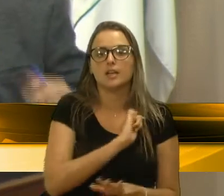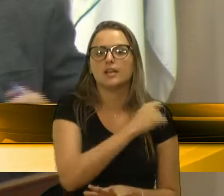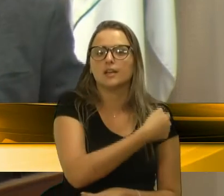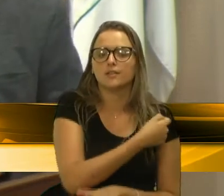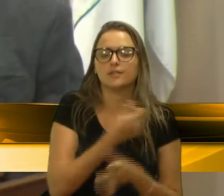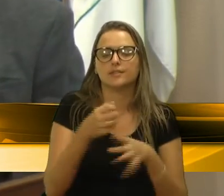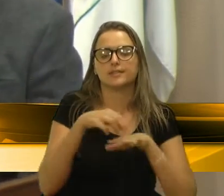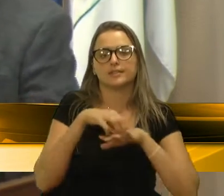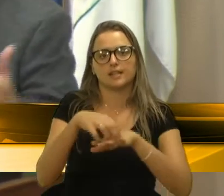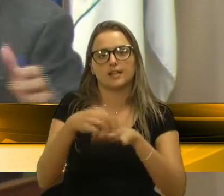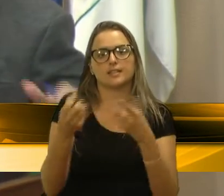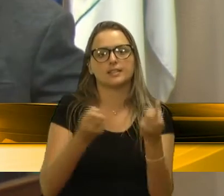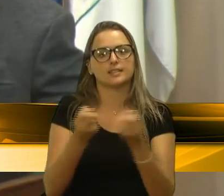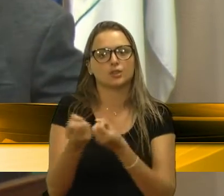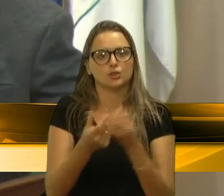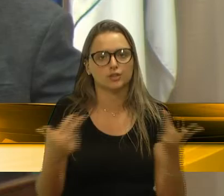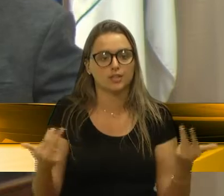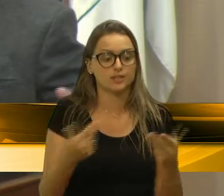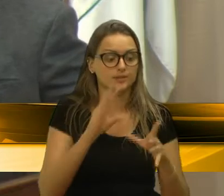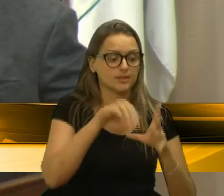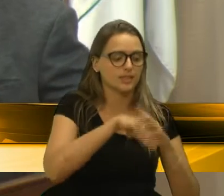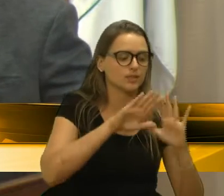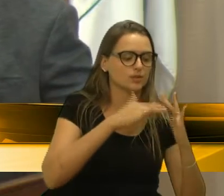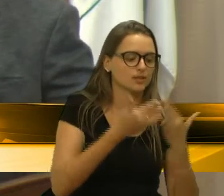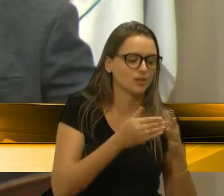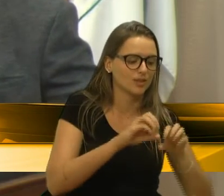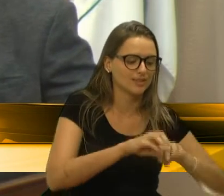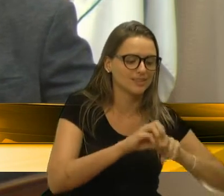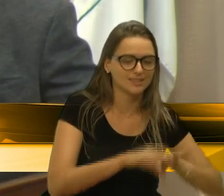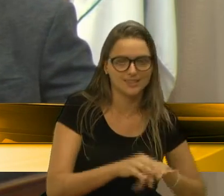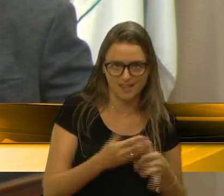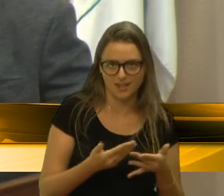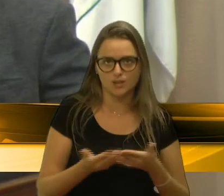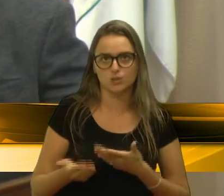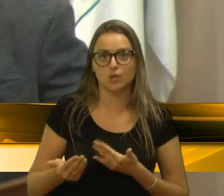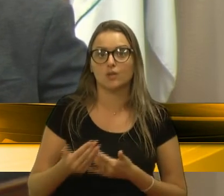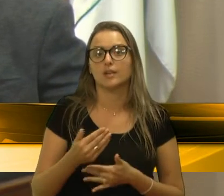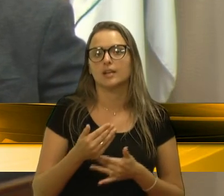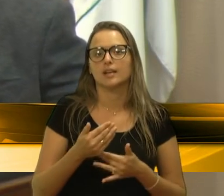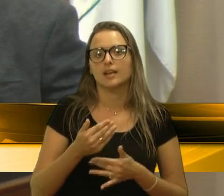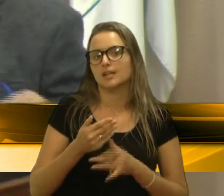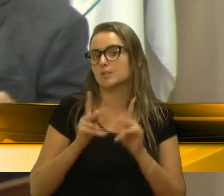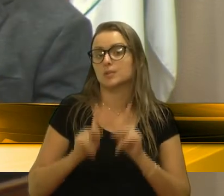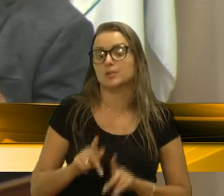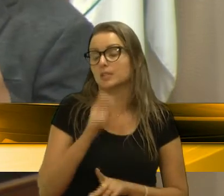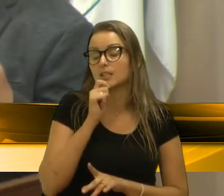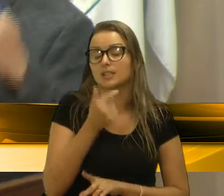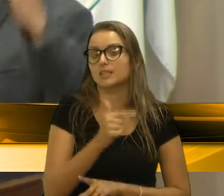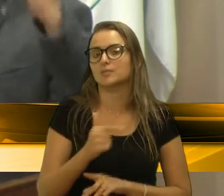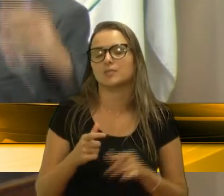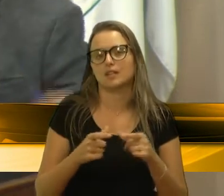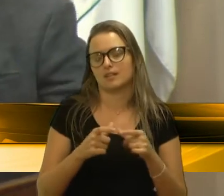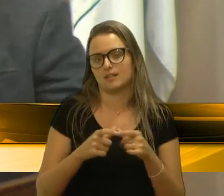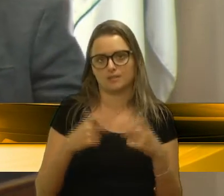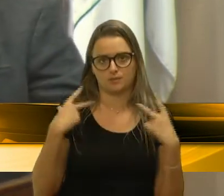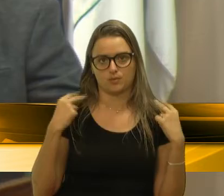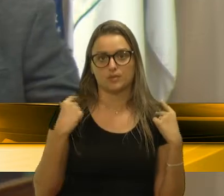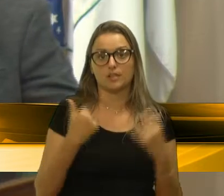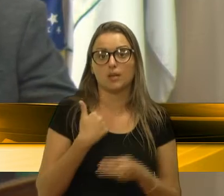trânsito deva ser nas escolas, com crianças e adolescentes, aqueles que ainda não têm a carteira de motorista. Então, eu estou solicitando,